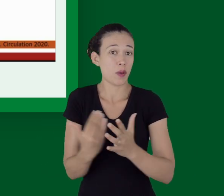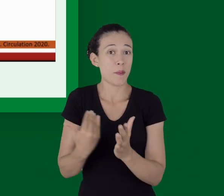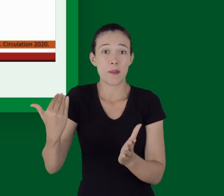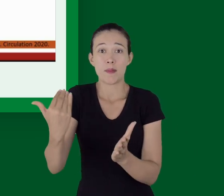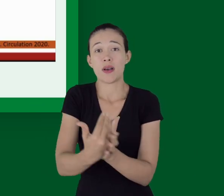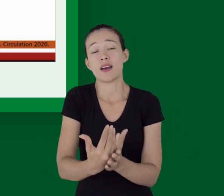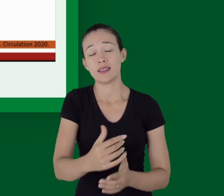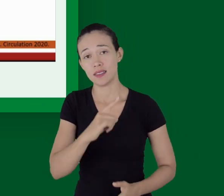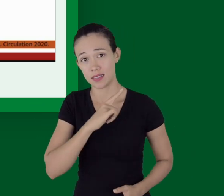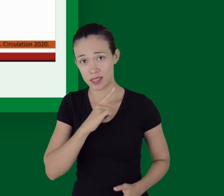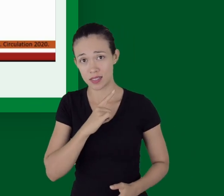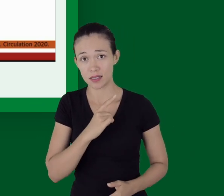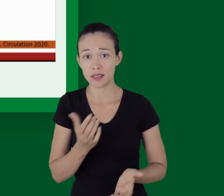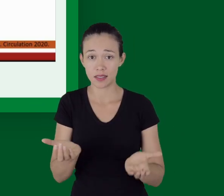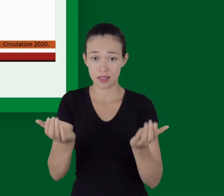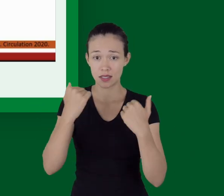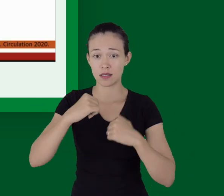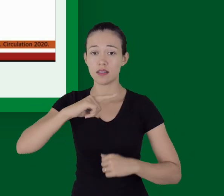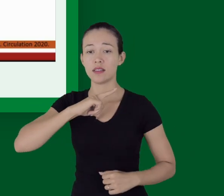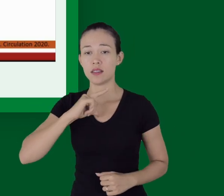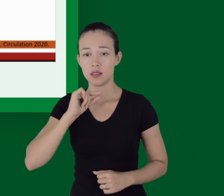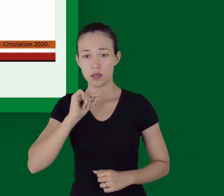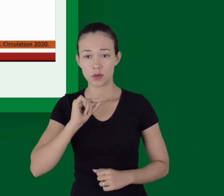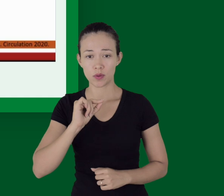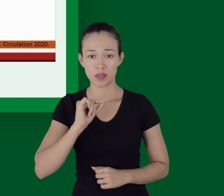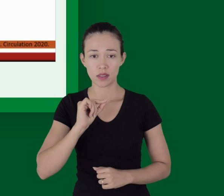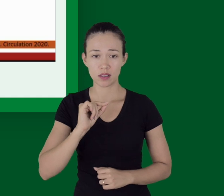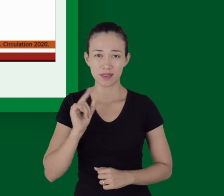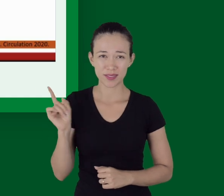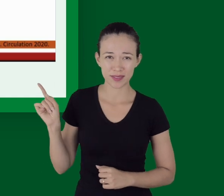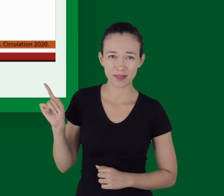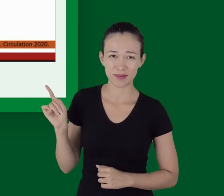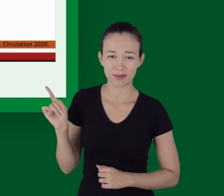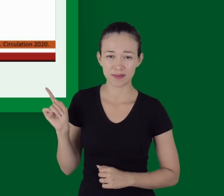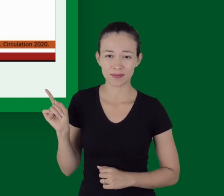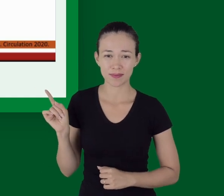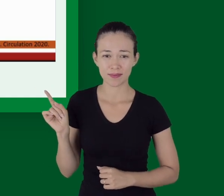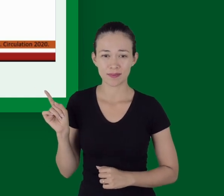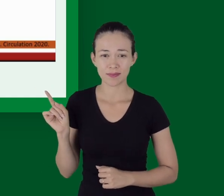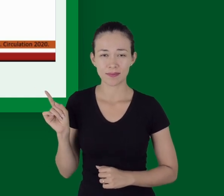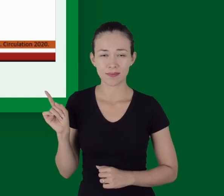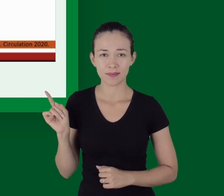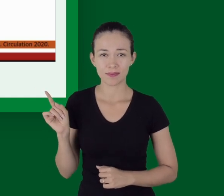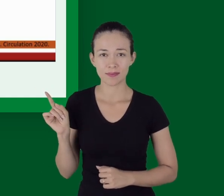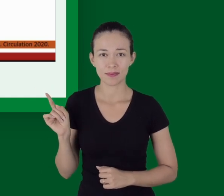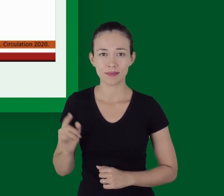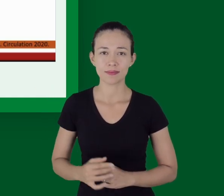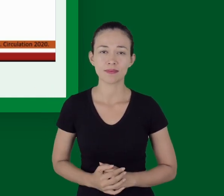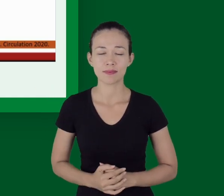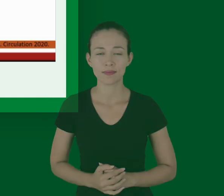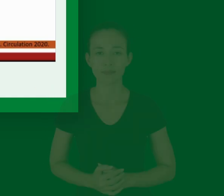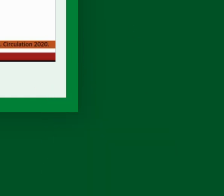intertorácica com consequente compressão dos vasos da base e